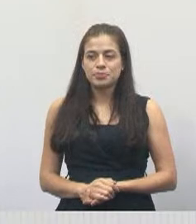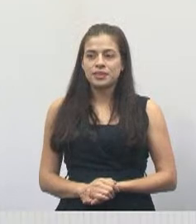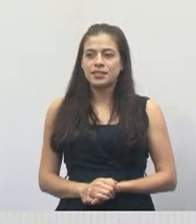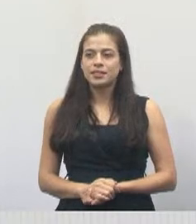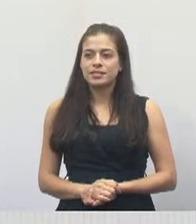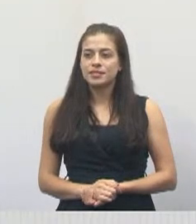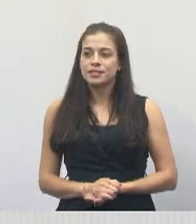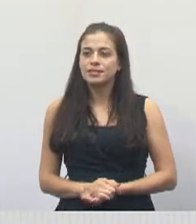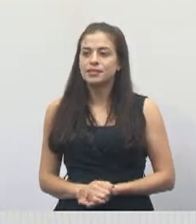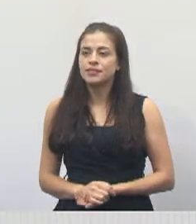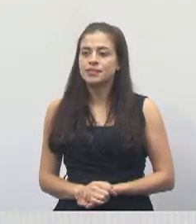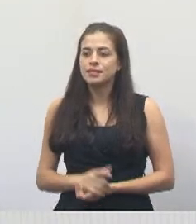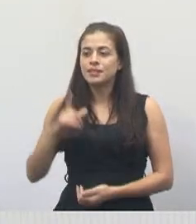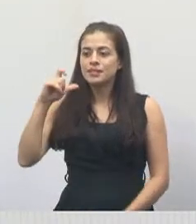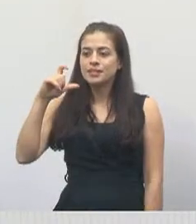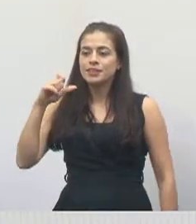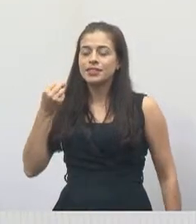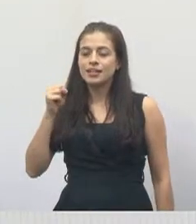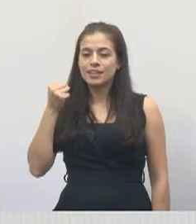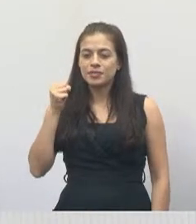A foto 8.